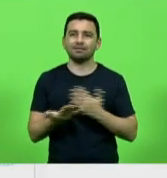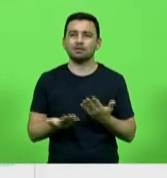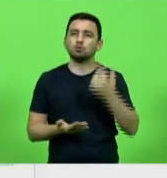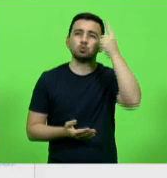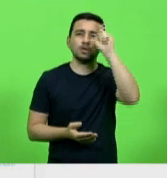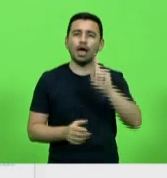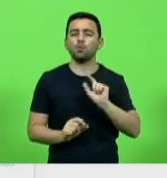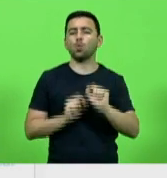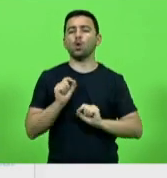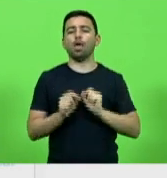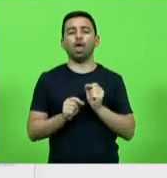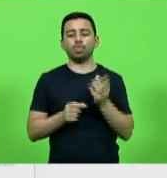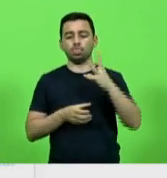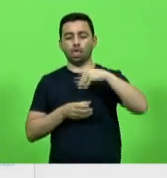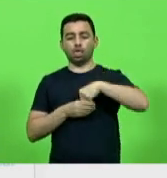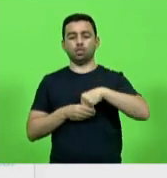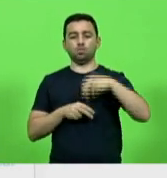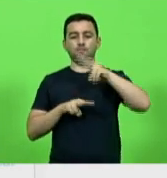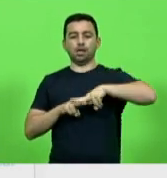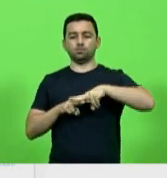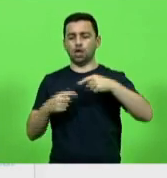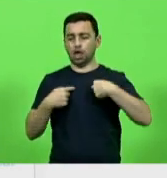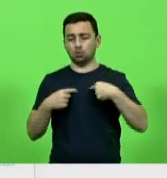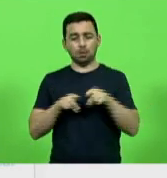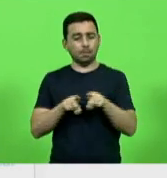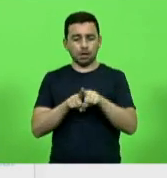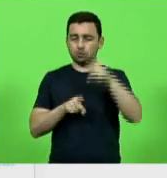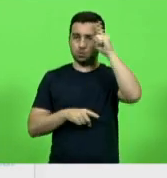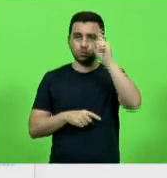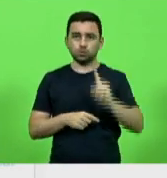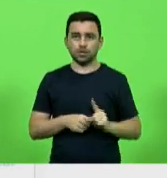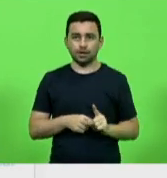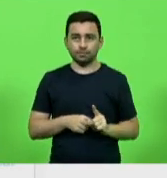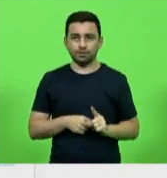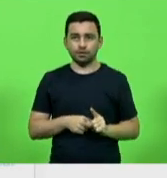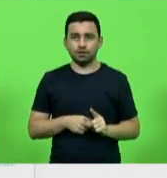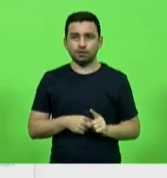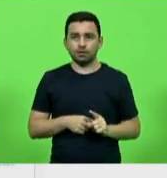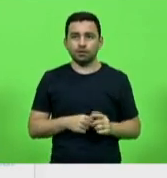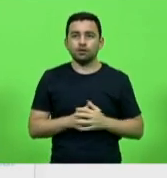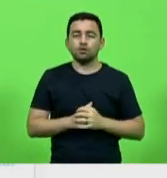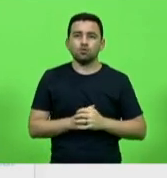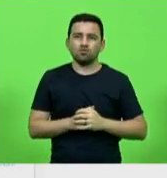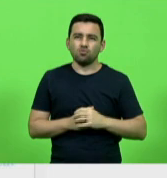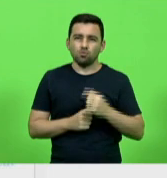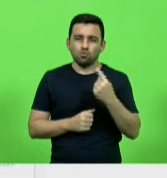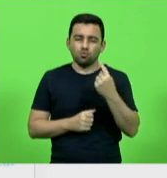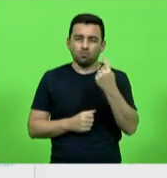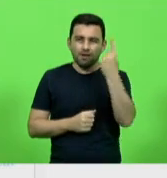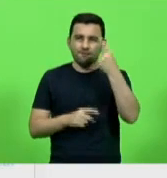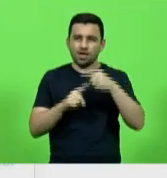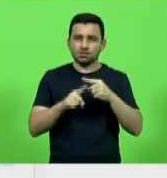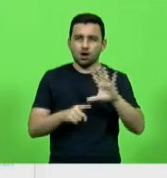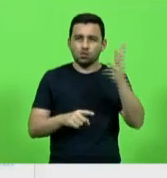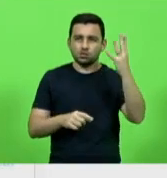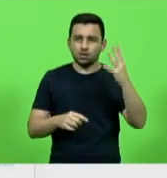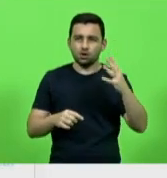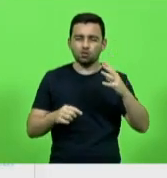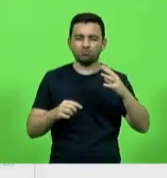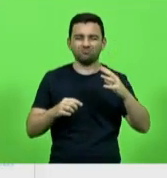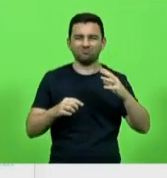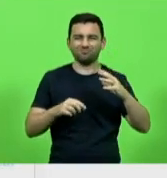estar preso. E eu também não sei. Certa vez, detentos de uma cela superlotada, que se